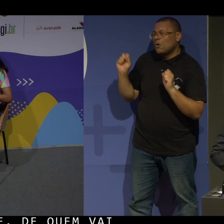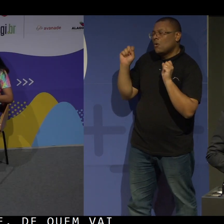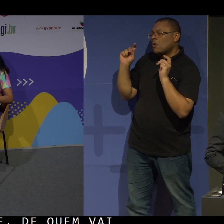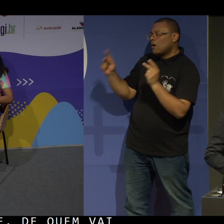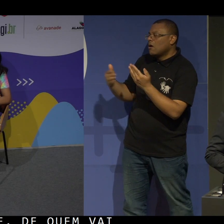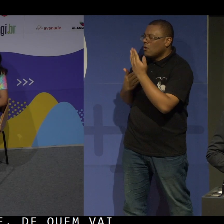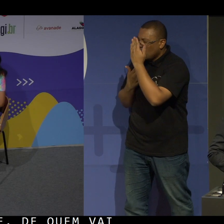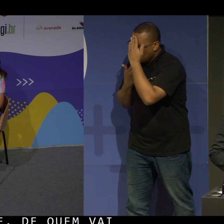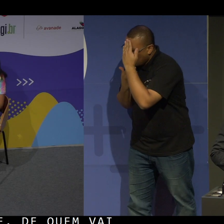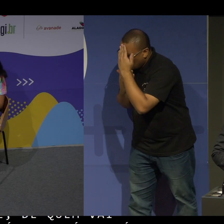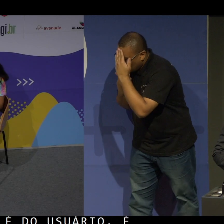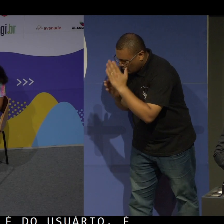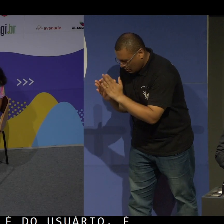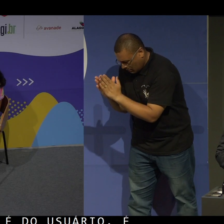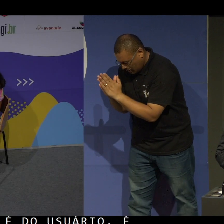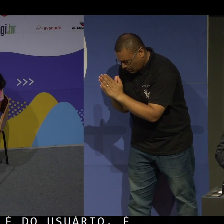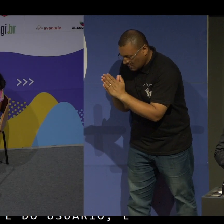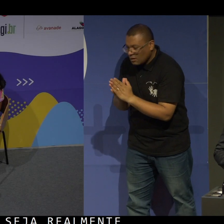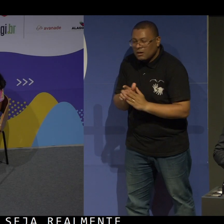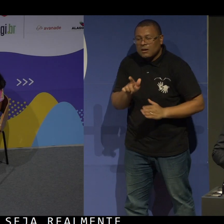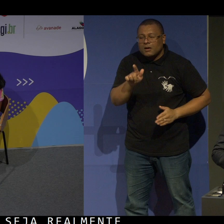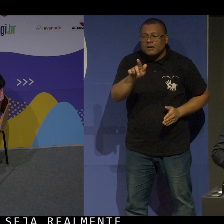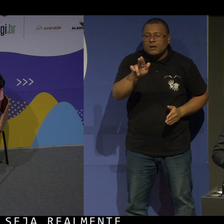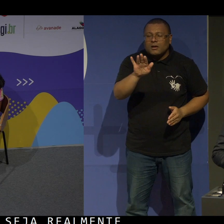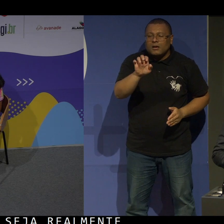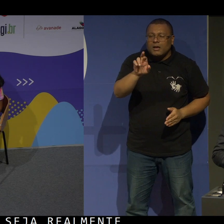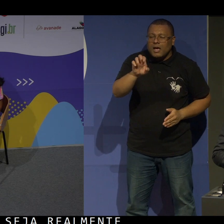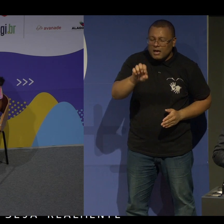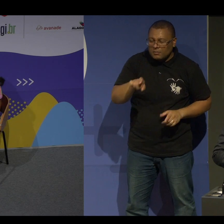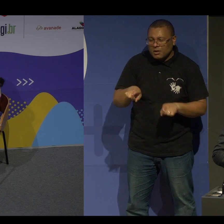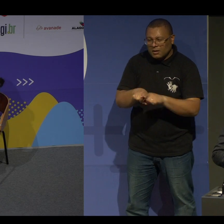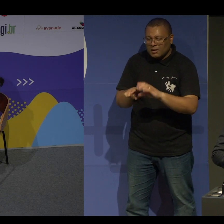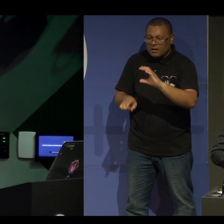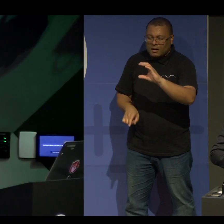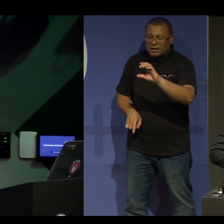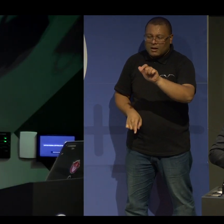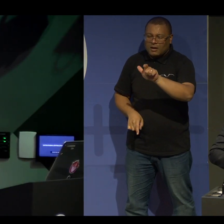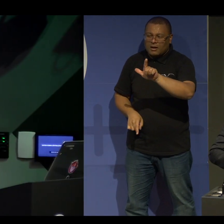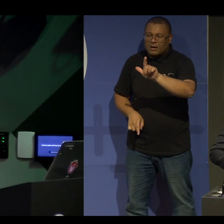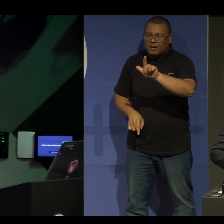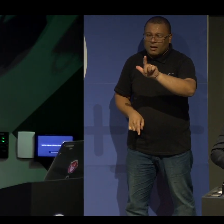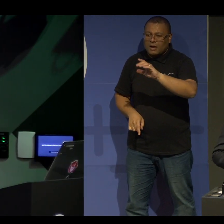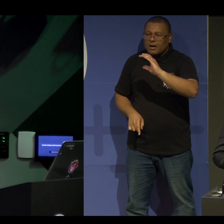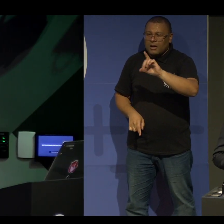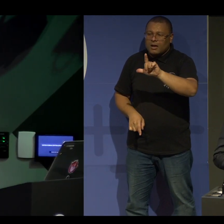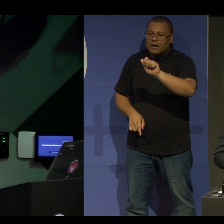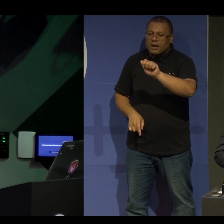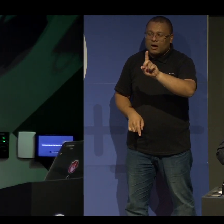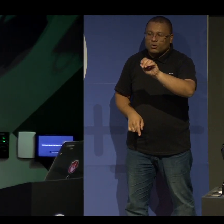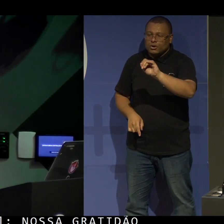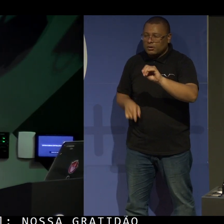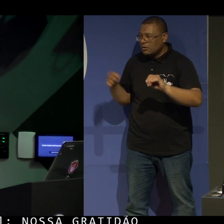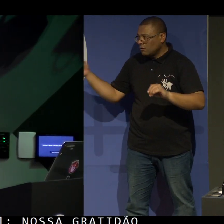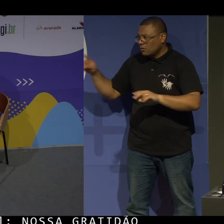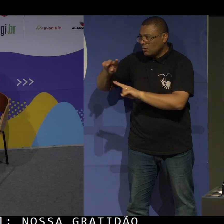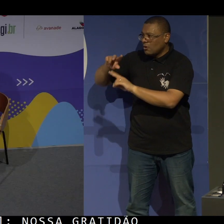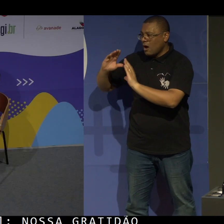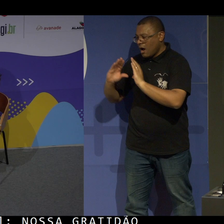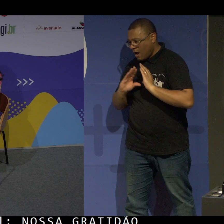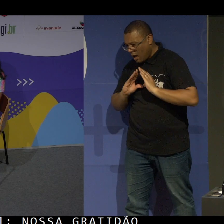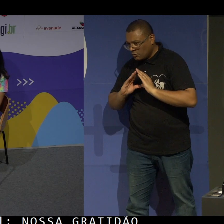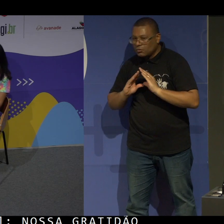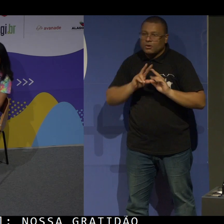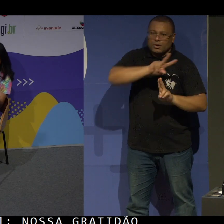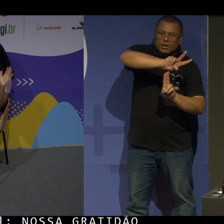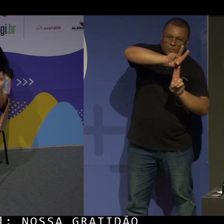Nossa gratidão ao Guilherme Oliveira, da Cato, e à Claudiane Mortimer, do Bradesco. Muito obrigado.